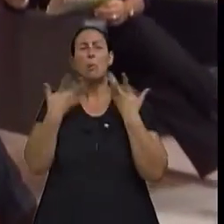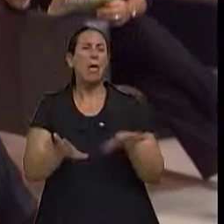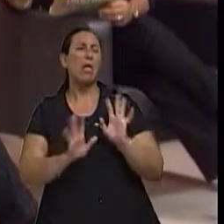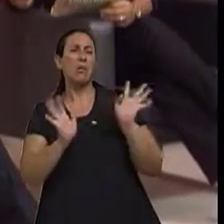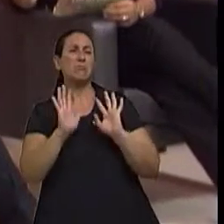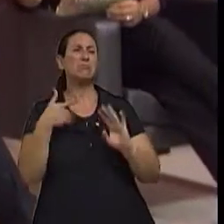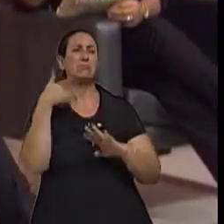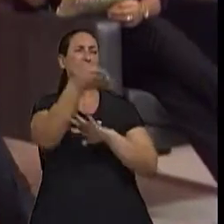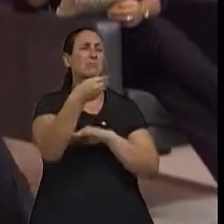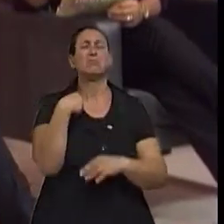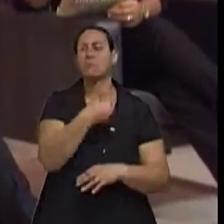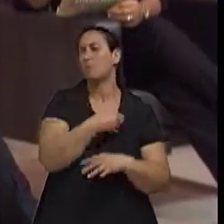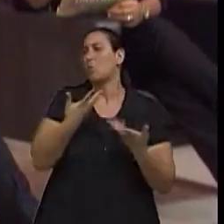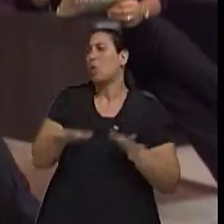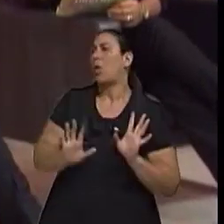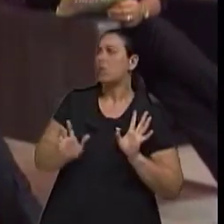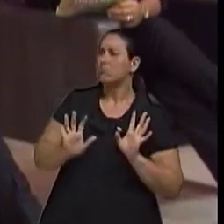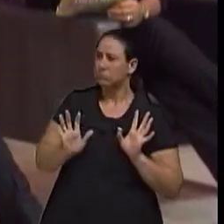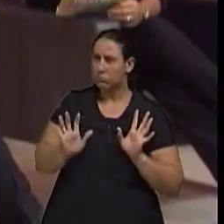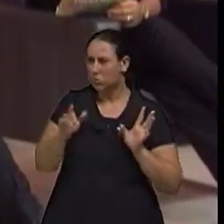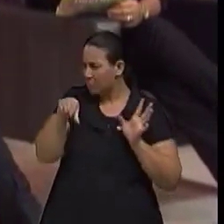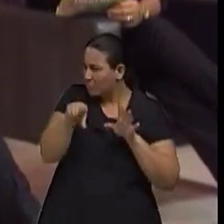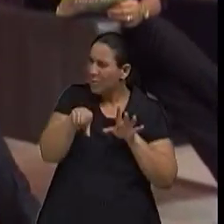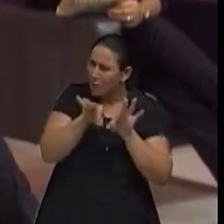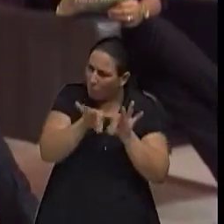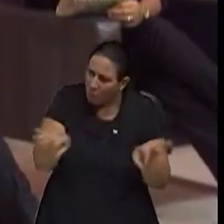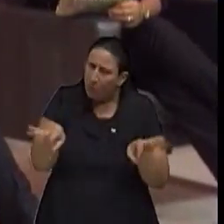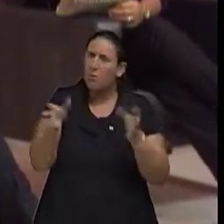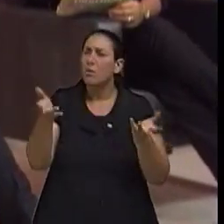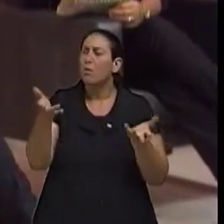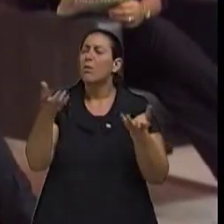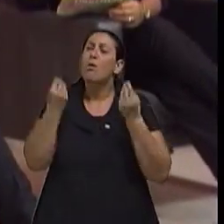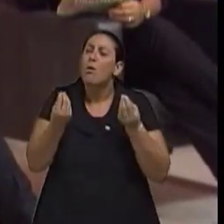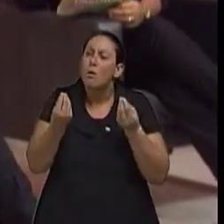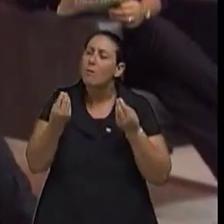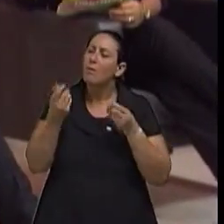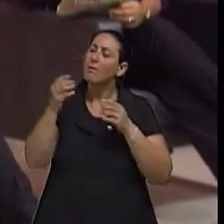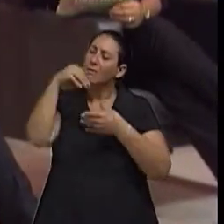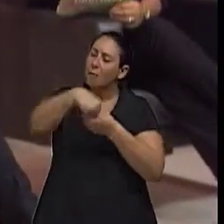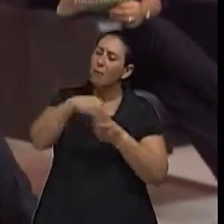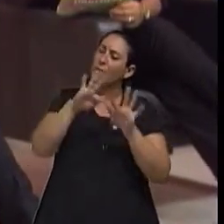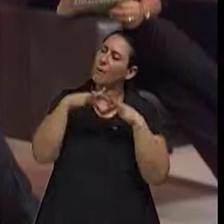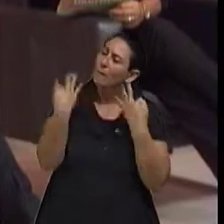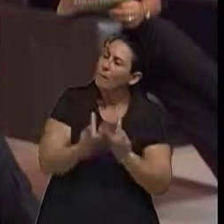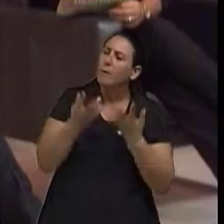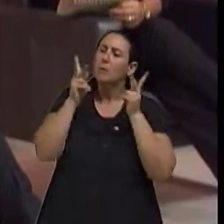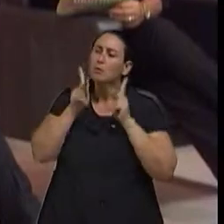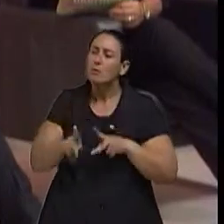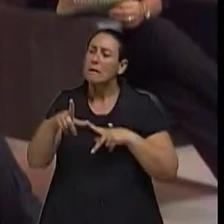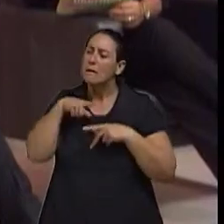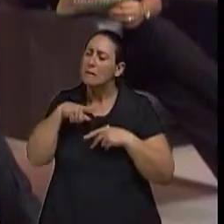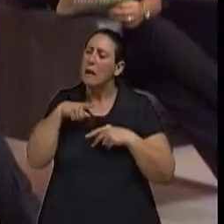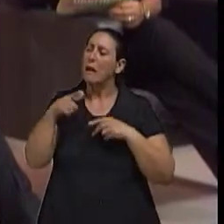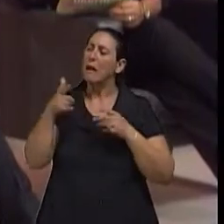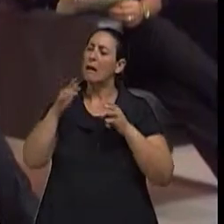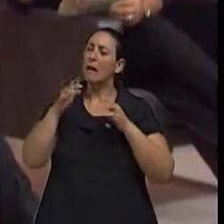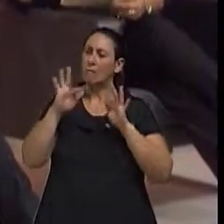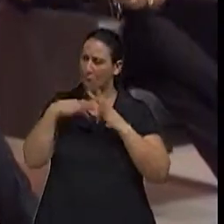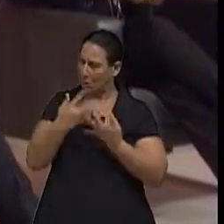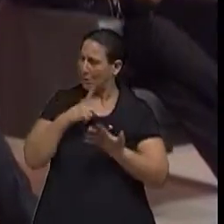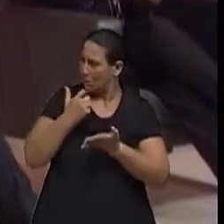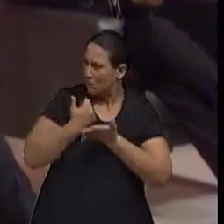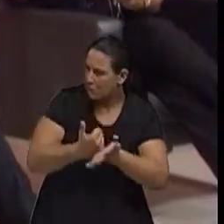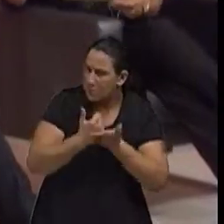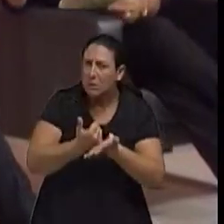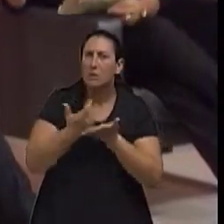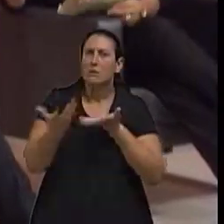profissional, porque tem ainda aquele estigma, ah, como é que na família ele está se tratando, então está... Que usam mesmo,